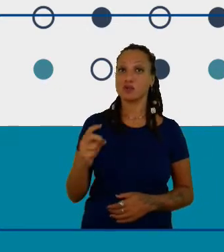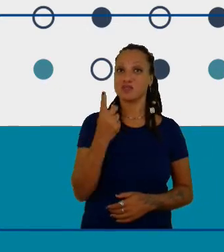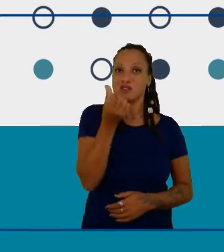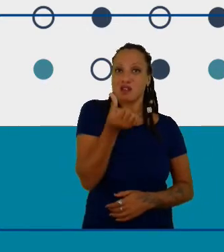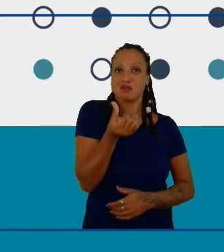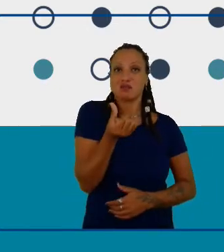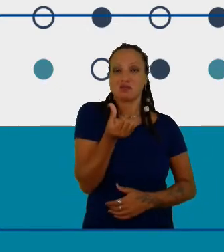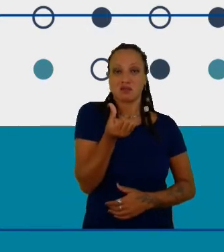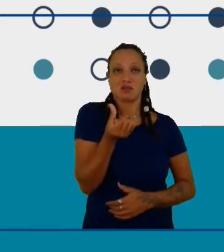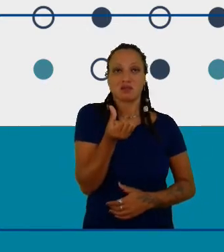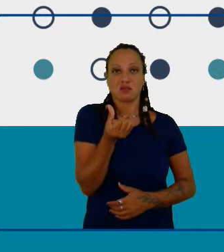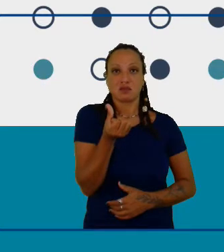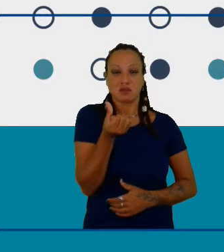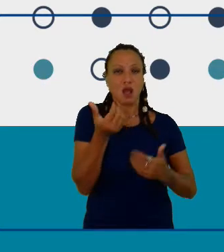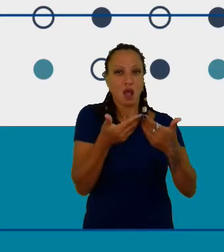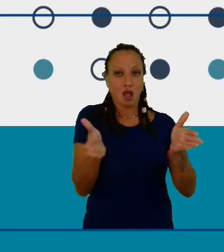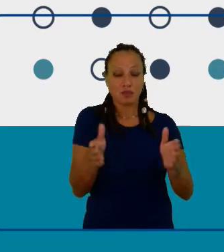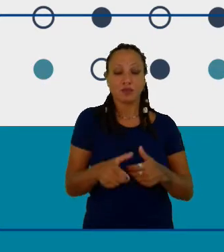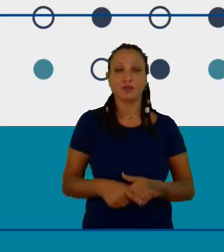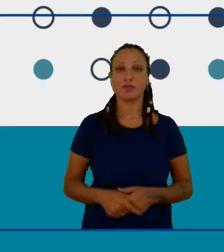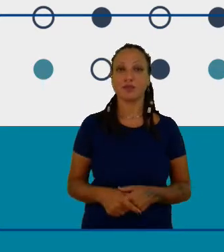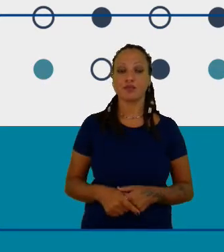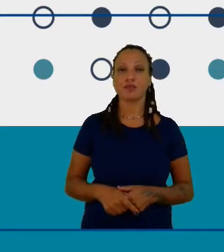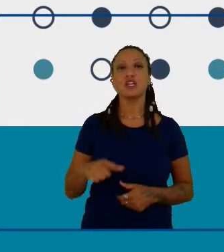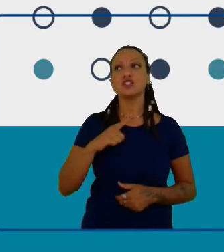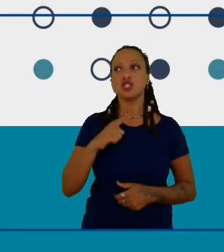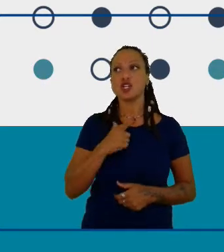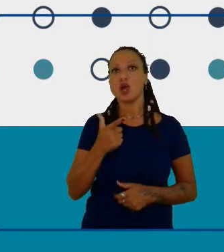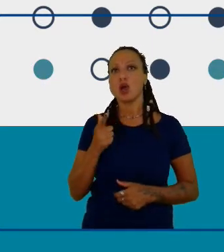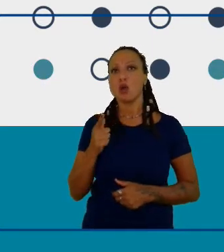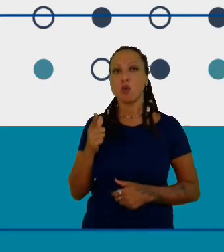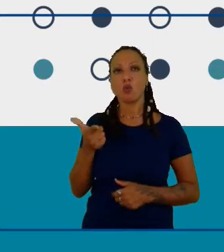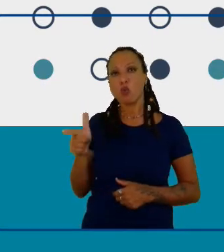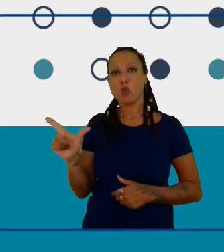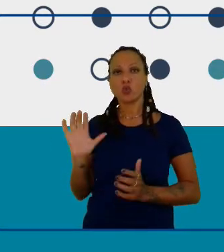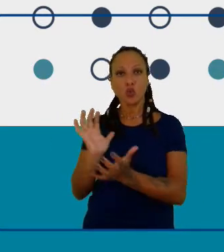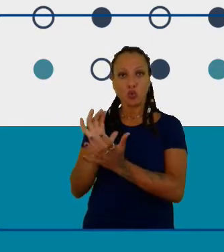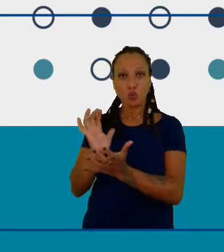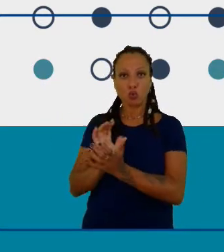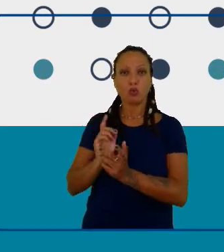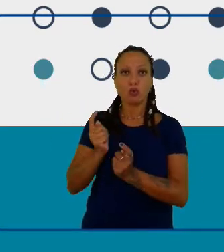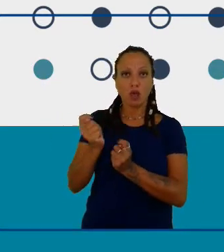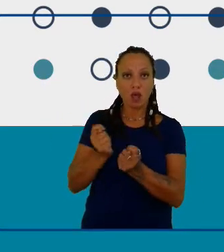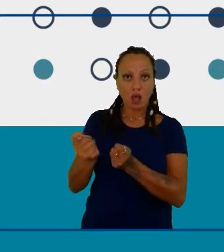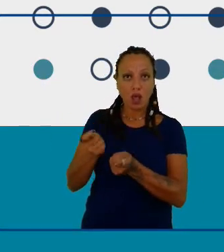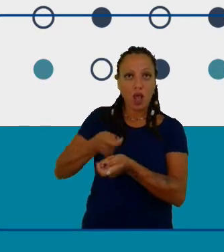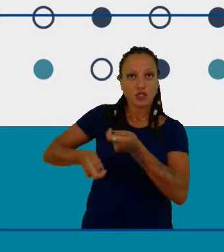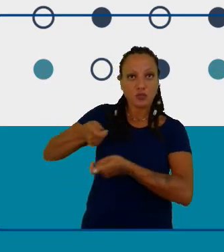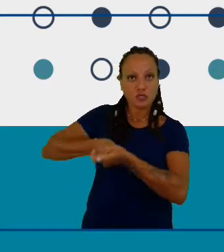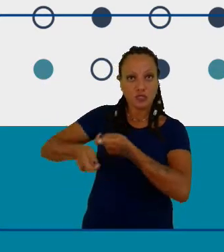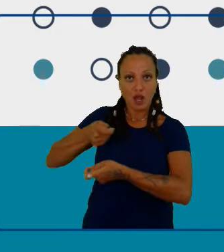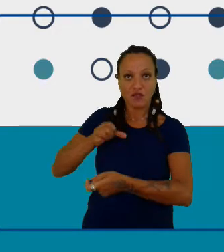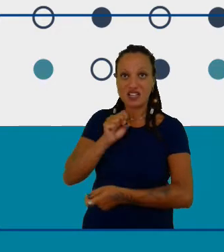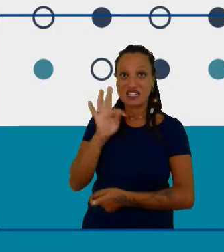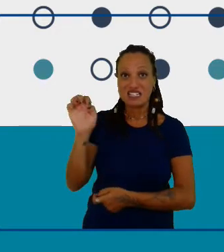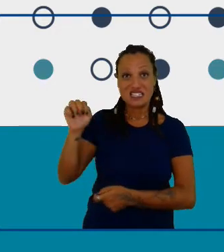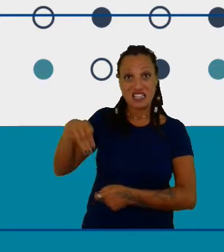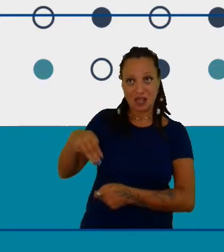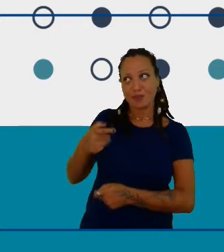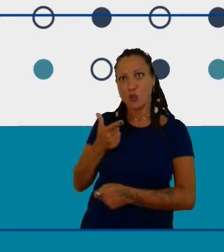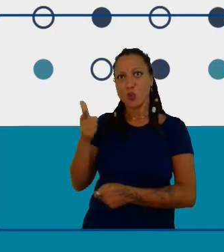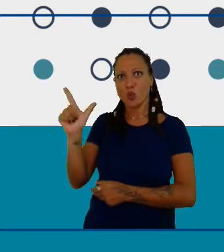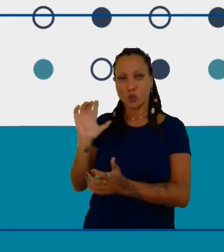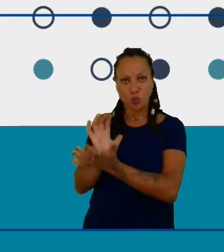era tocada por outra organização chamada STEM Net. E a partir de 2016, a nossa organização,